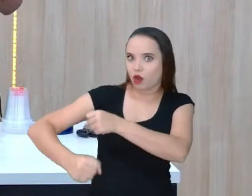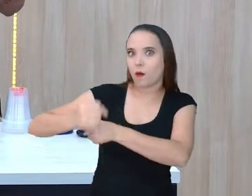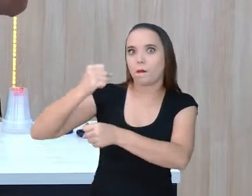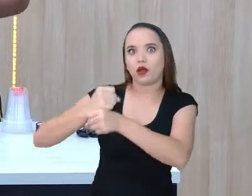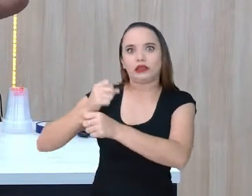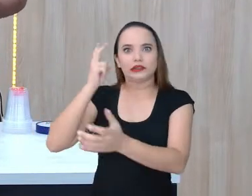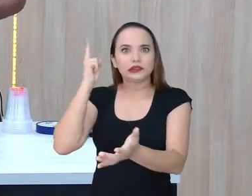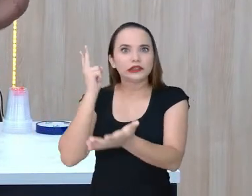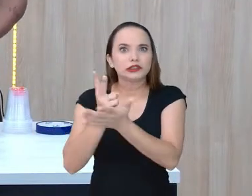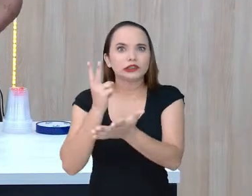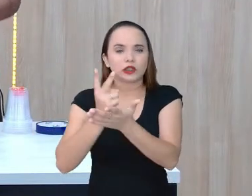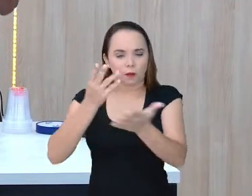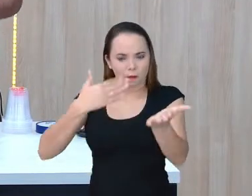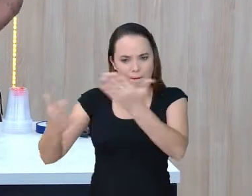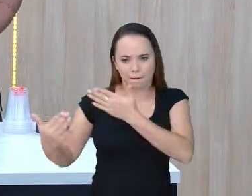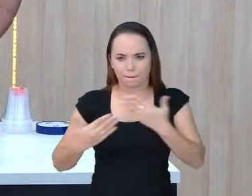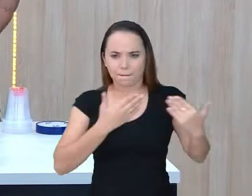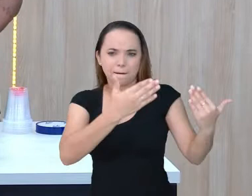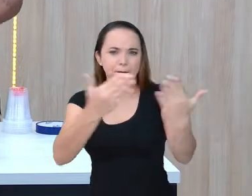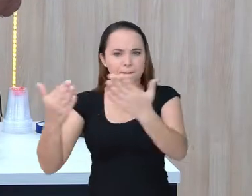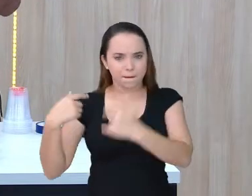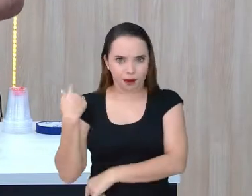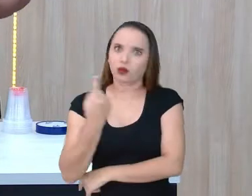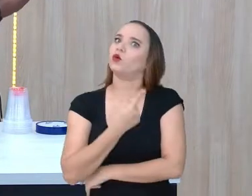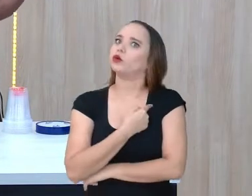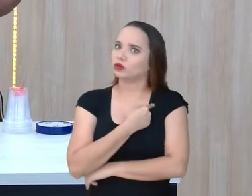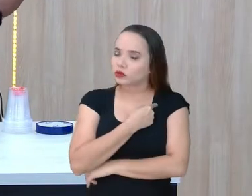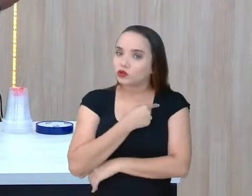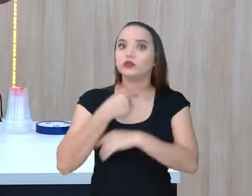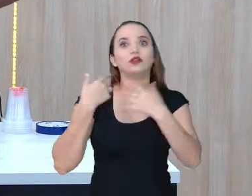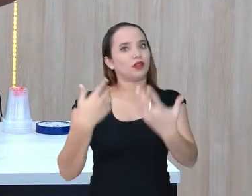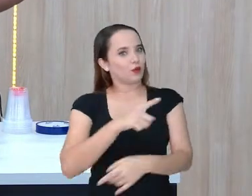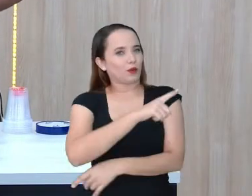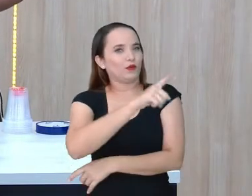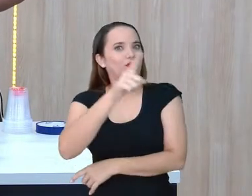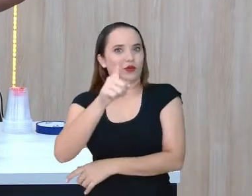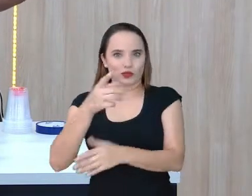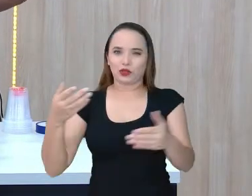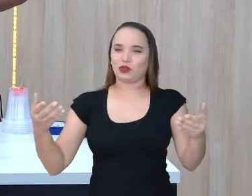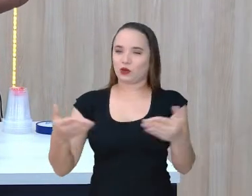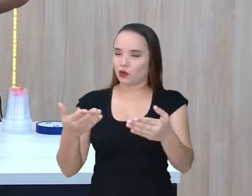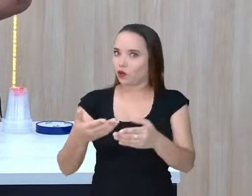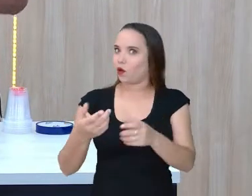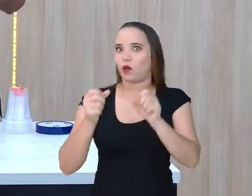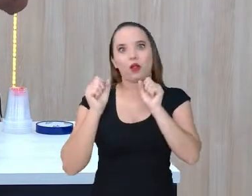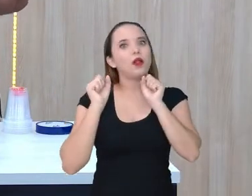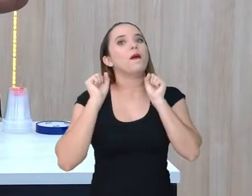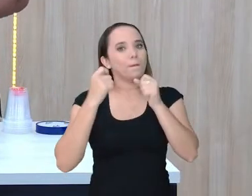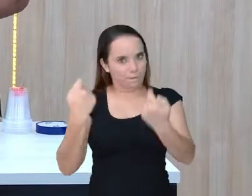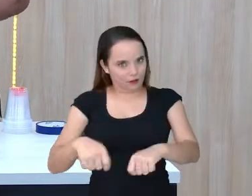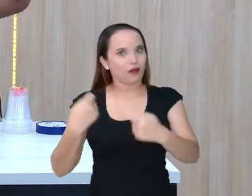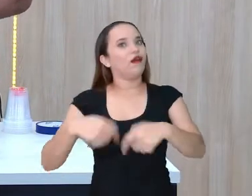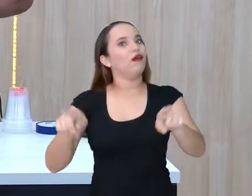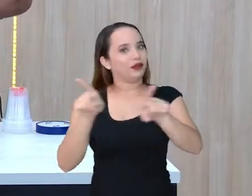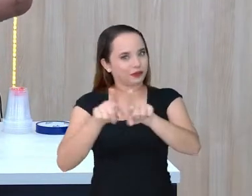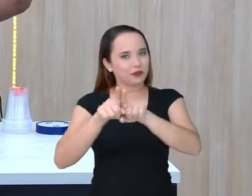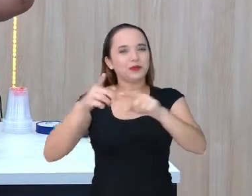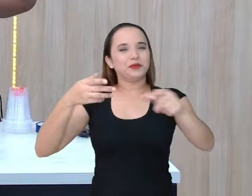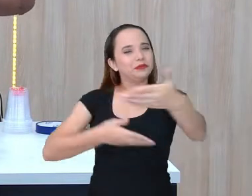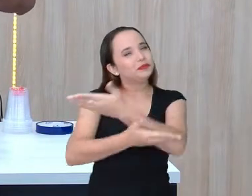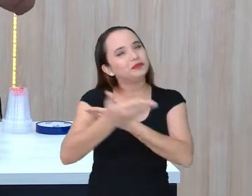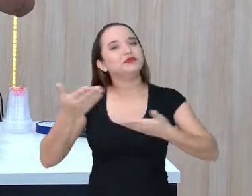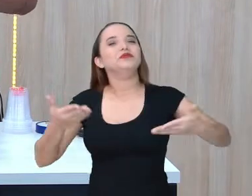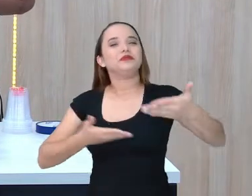Sempre falava muito com a gente. Então vocês, eu sei que não vão ficar aí para trás nessa. Vão conversar aí com a gente também,